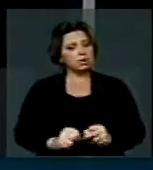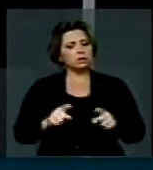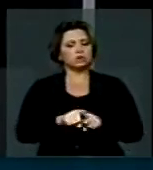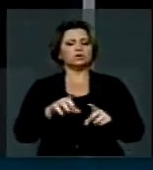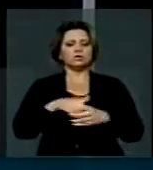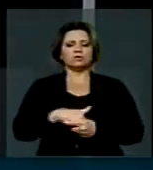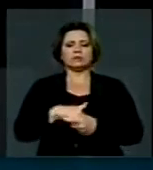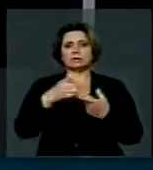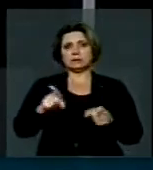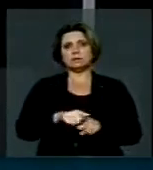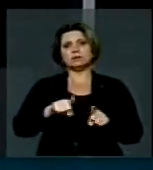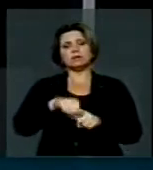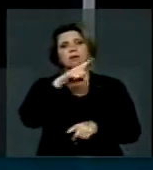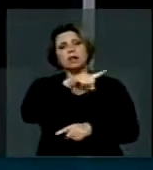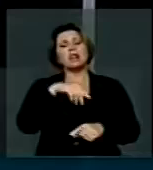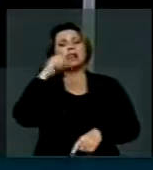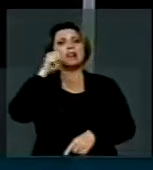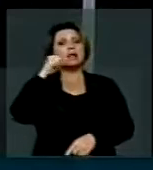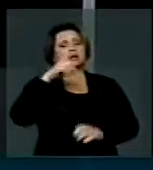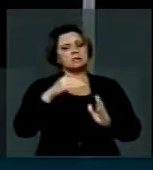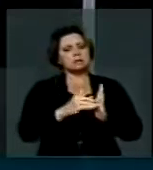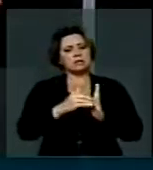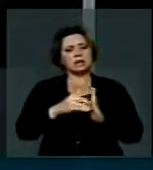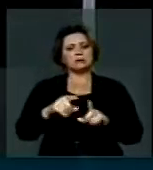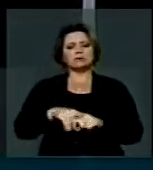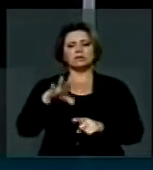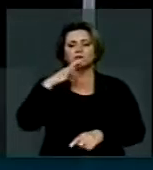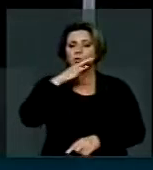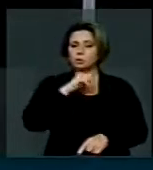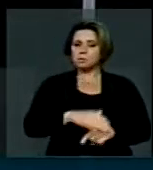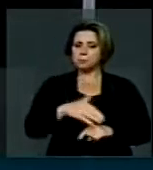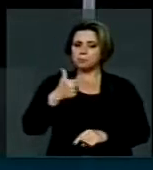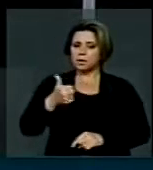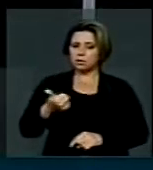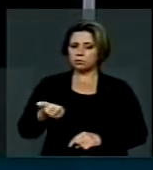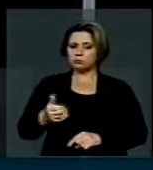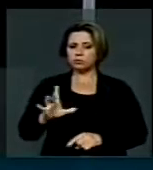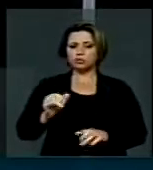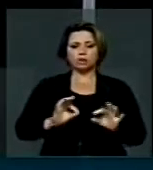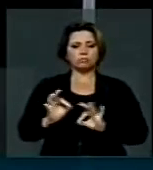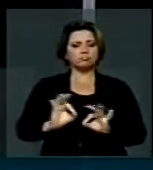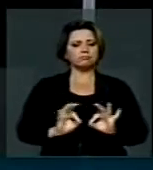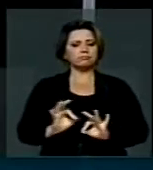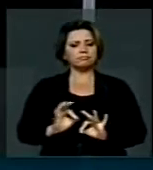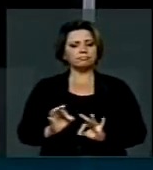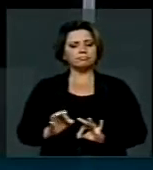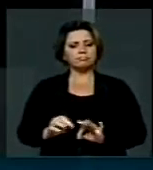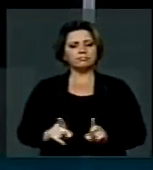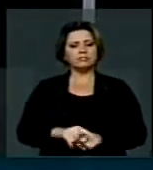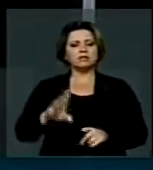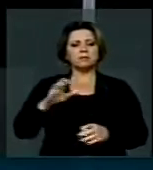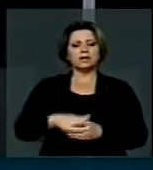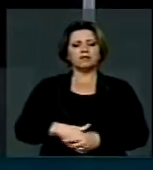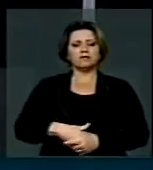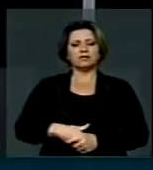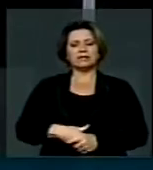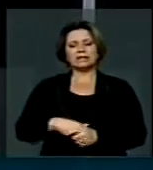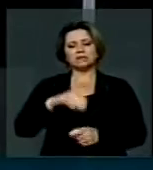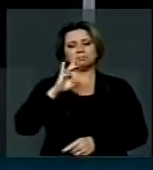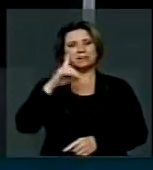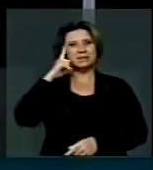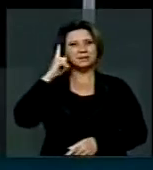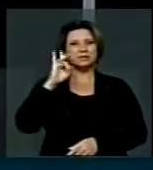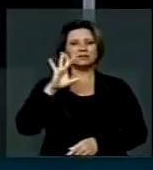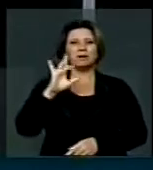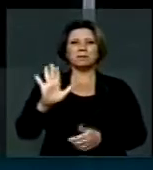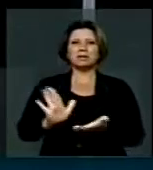do Congresso. O Senado ouve por bem entender que nós deveríamos votar apenas cassação de